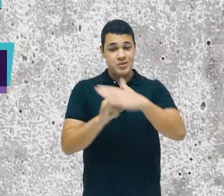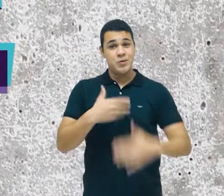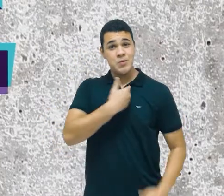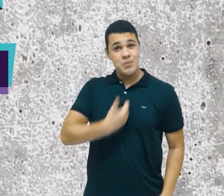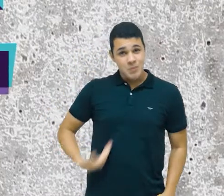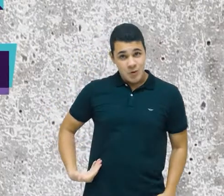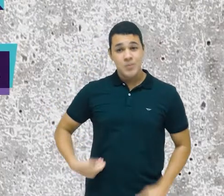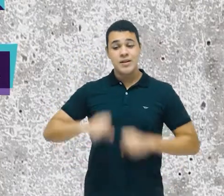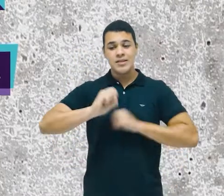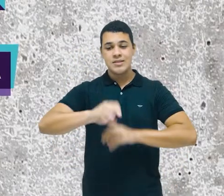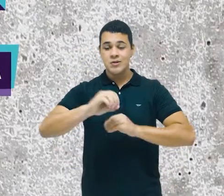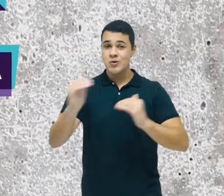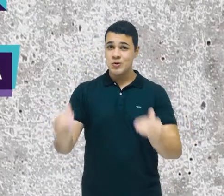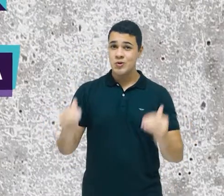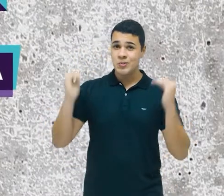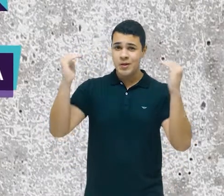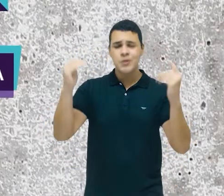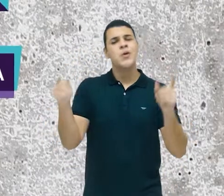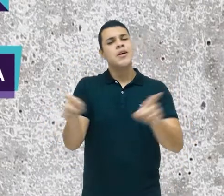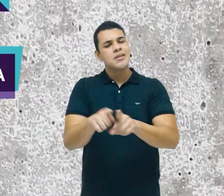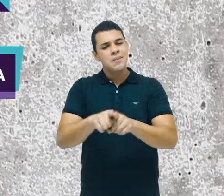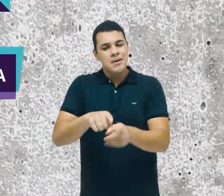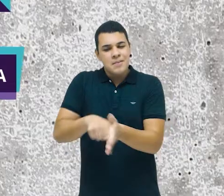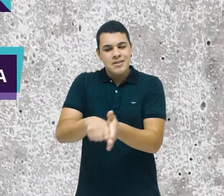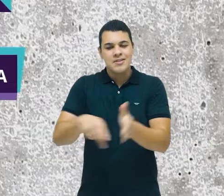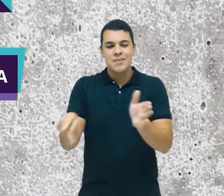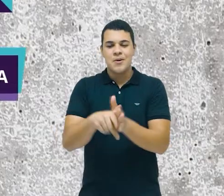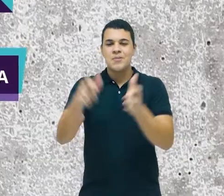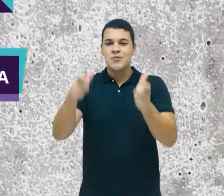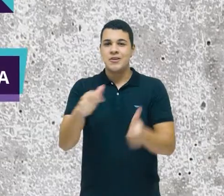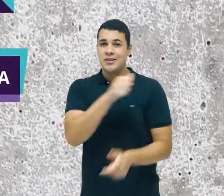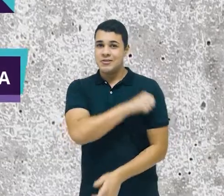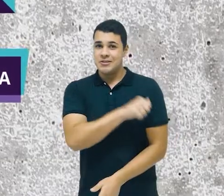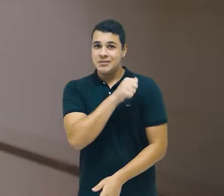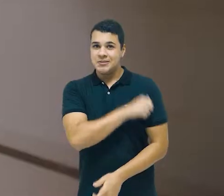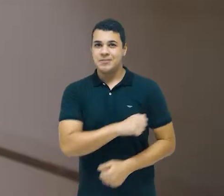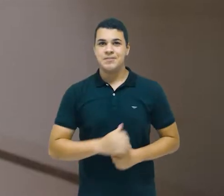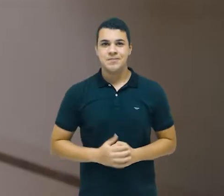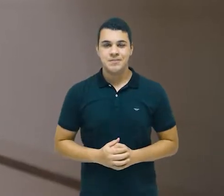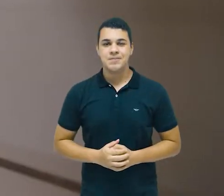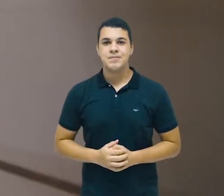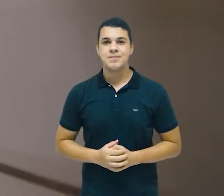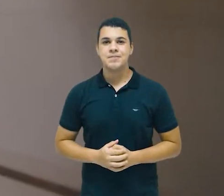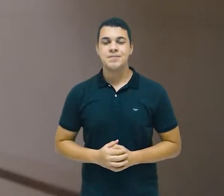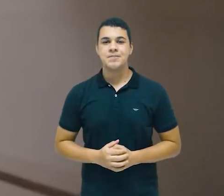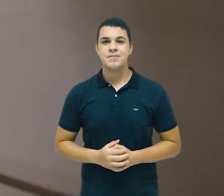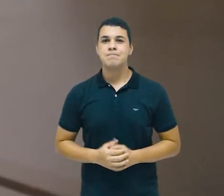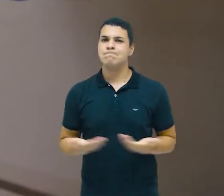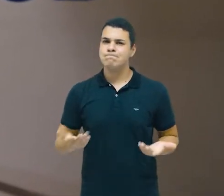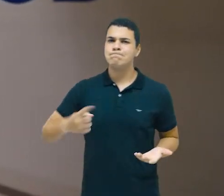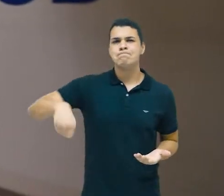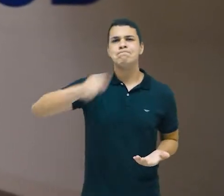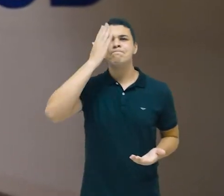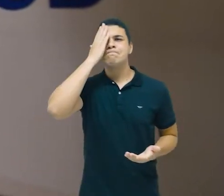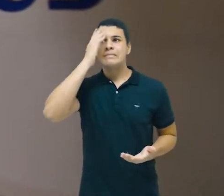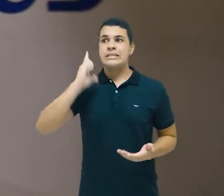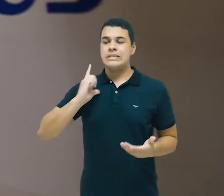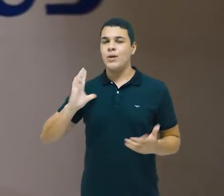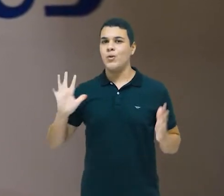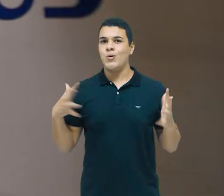instituições públicas de ensino superior e pesquisa do Rio de Janeiro. Existe uma